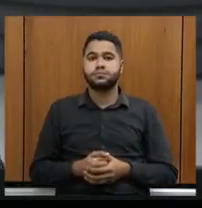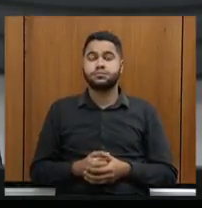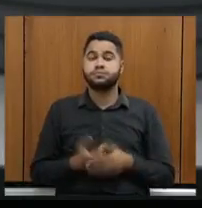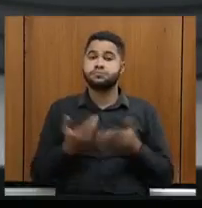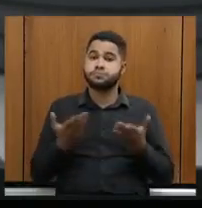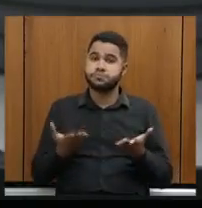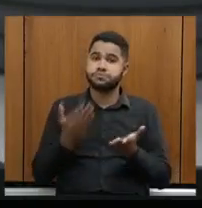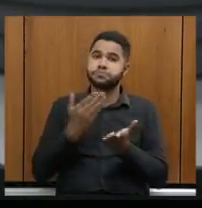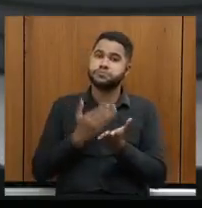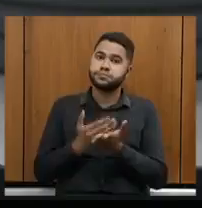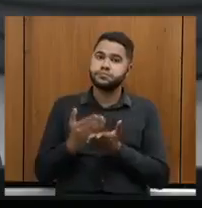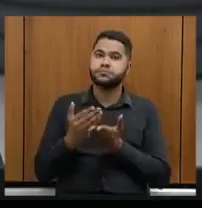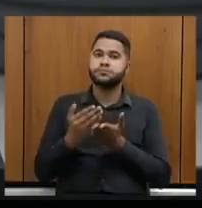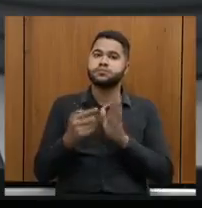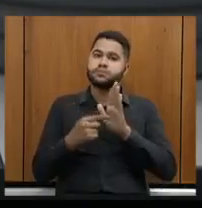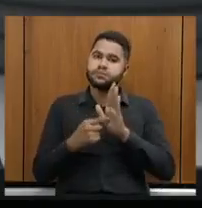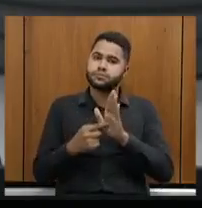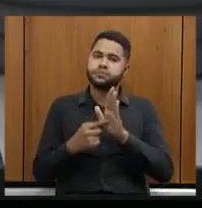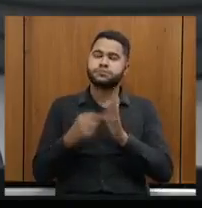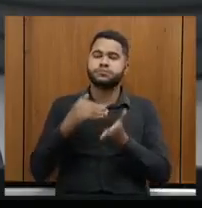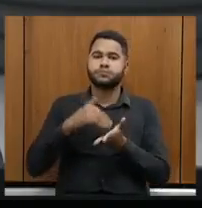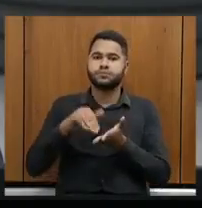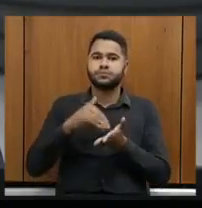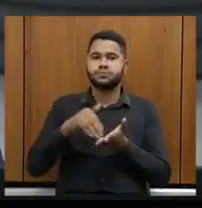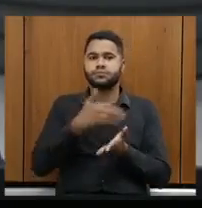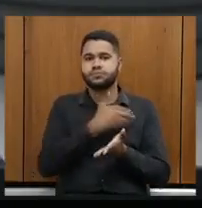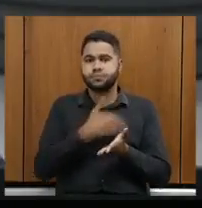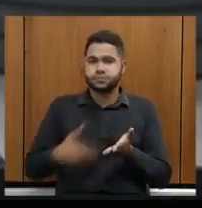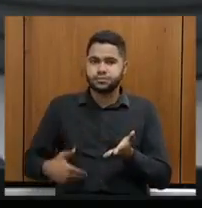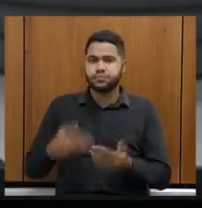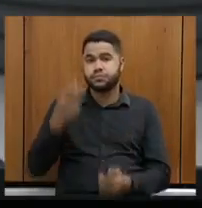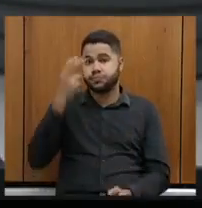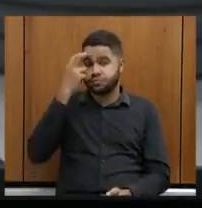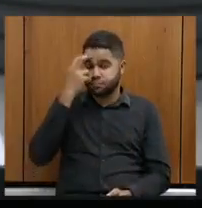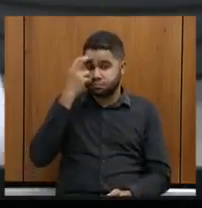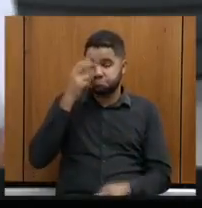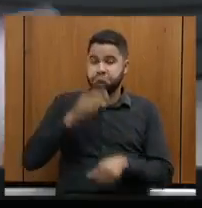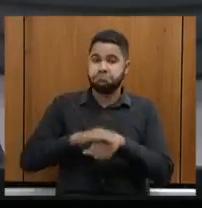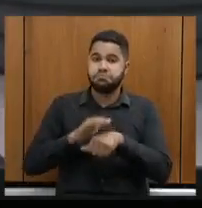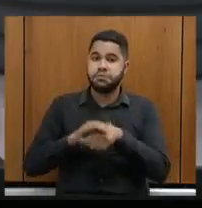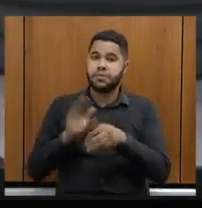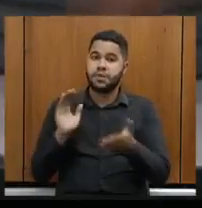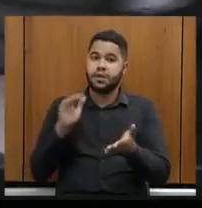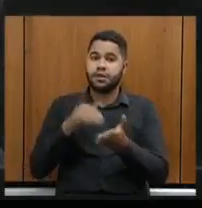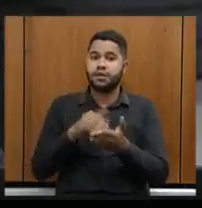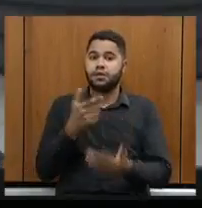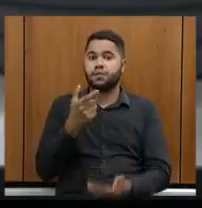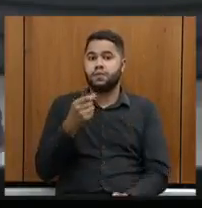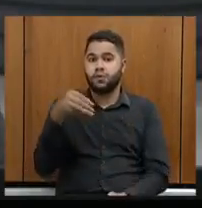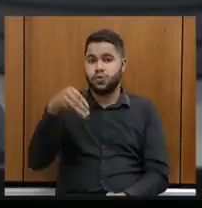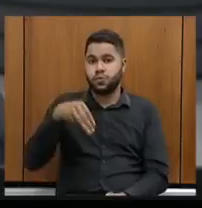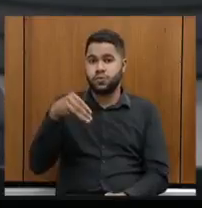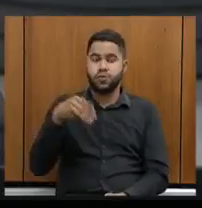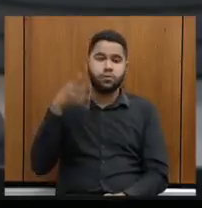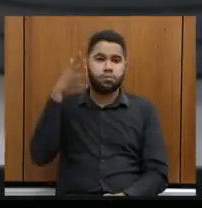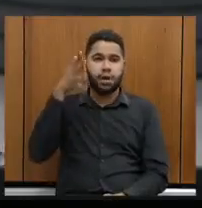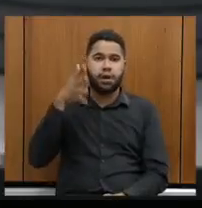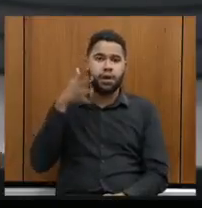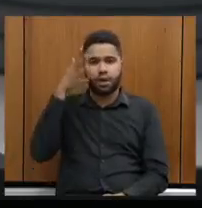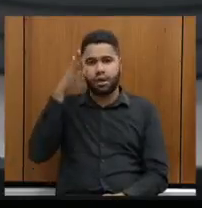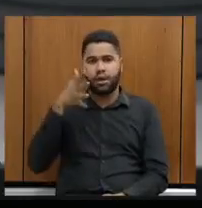Bom, inicialmente, vou passar a palavra aqui ao secretário de Estado de Cultura e Turismo Leandro de Oliveira, que disporá de até 20 minutos para sua exposição.